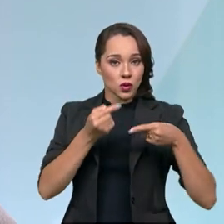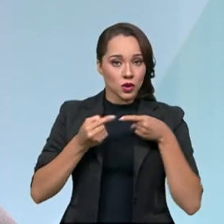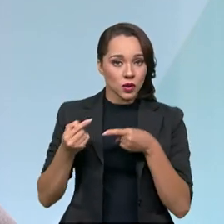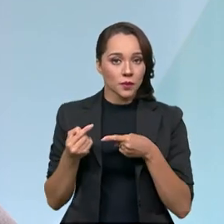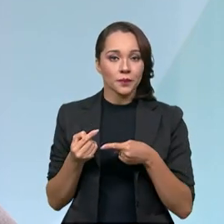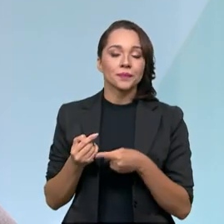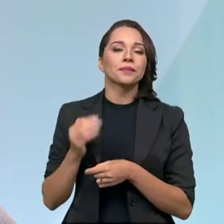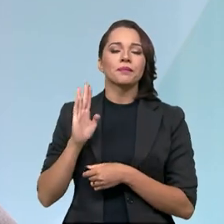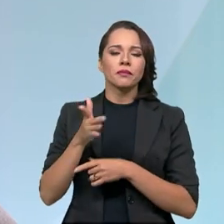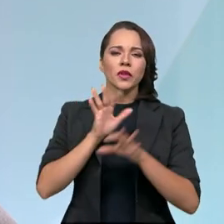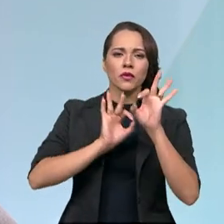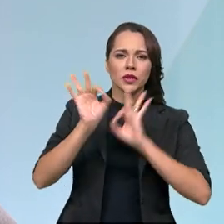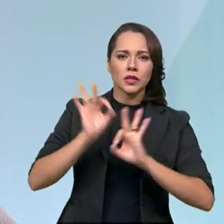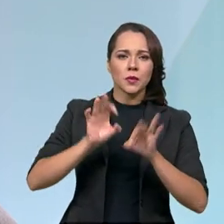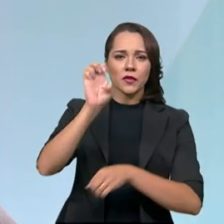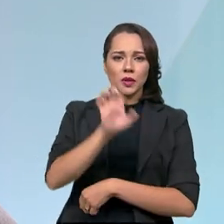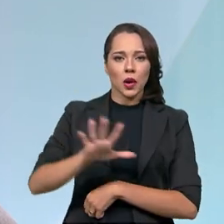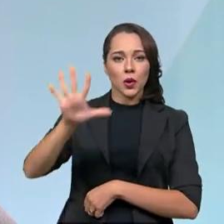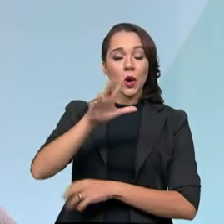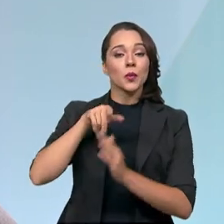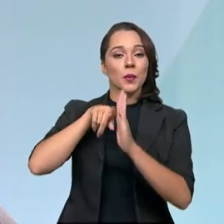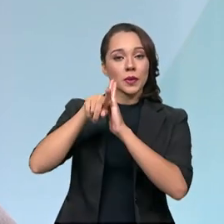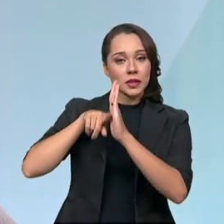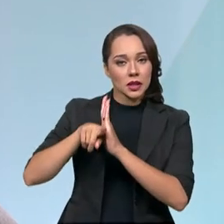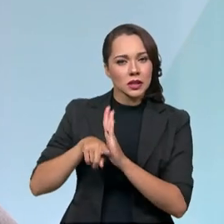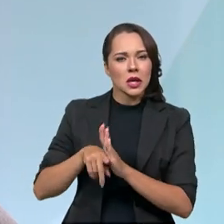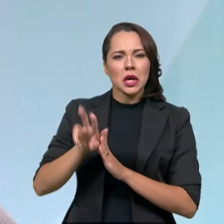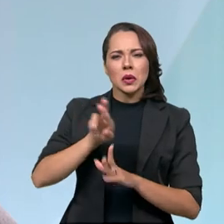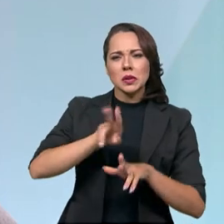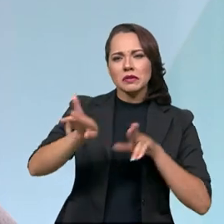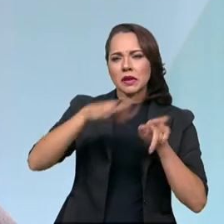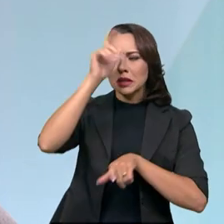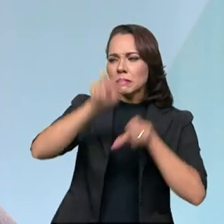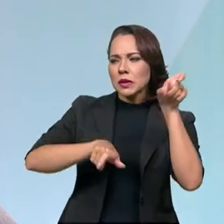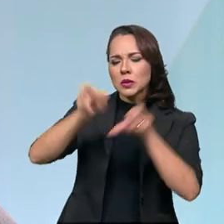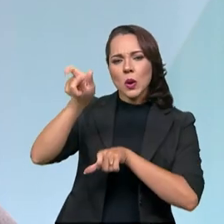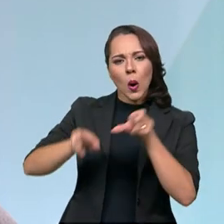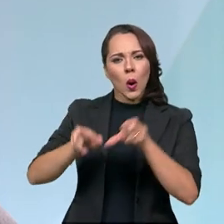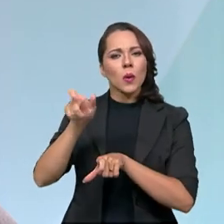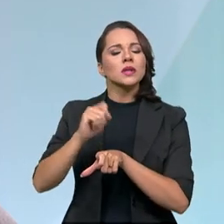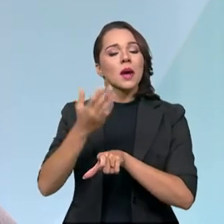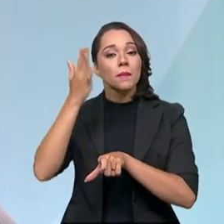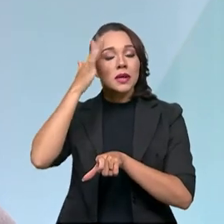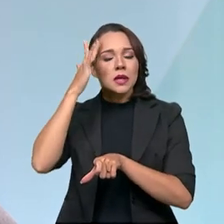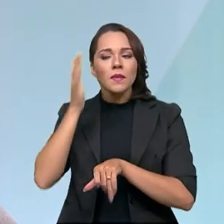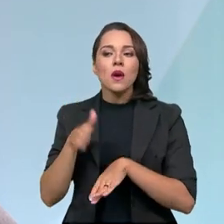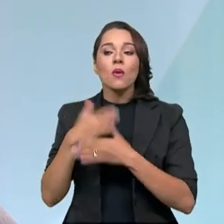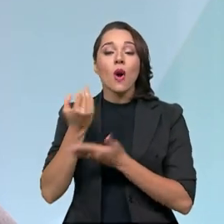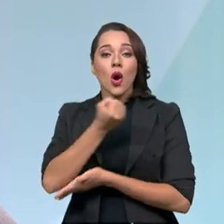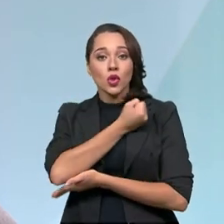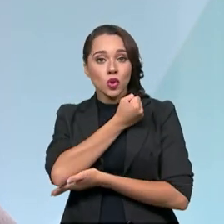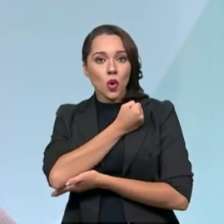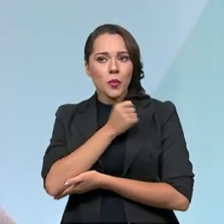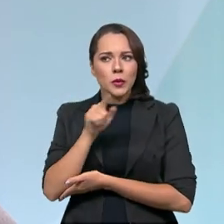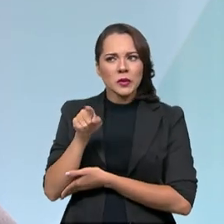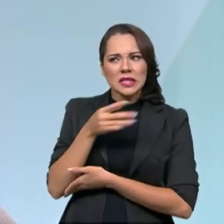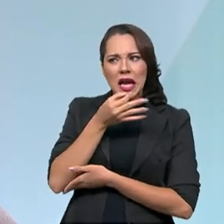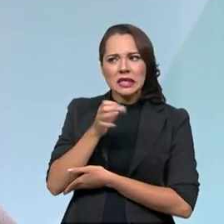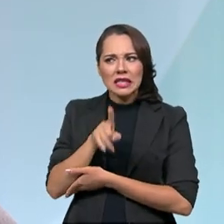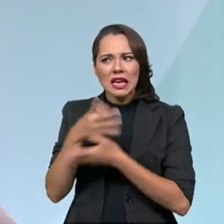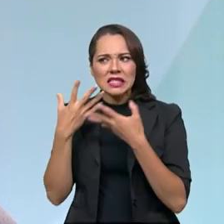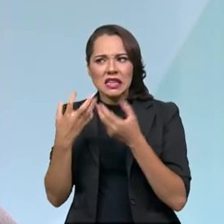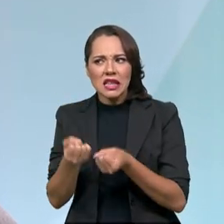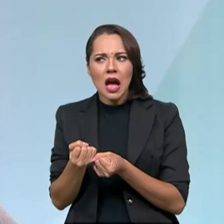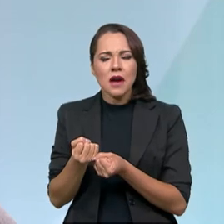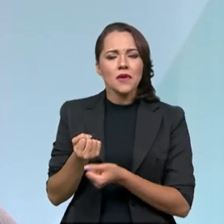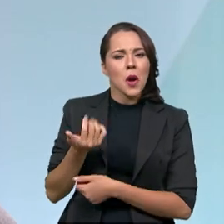foi desenvolvida na Europa uma pesquisa com diversas pessoas exatamente para saber que número que é aceitável, que